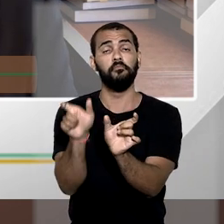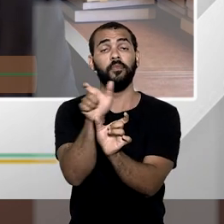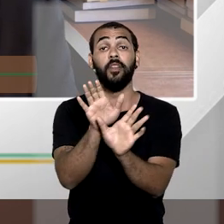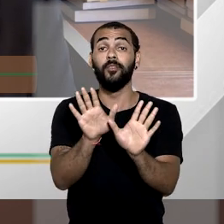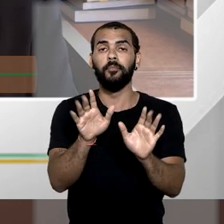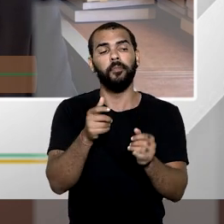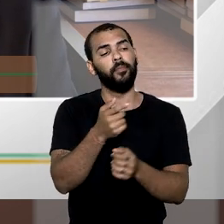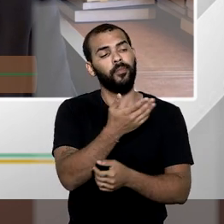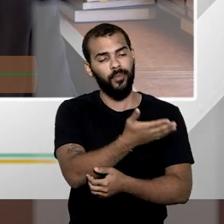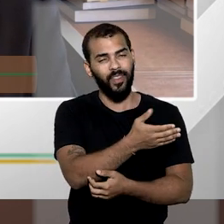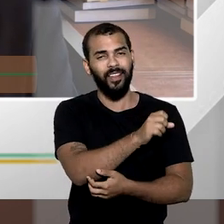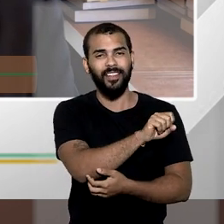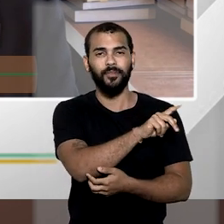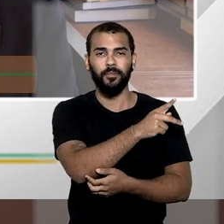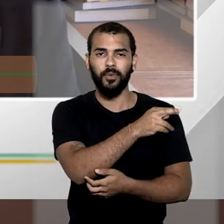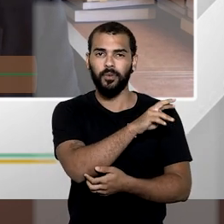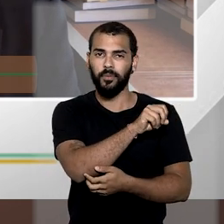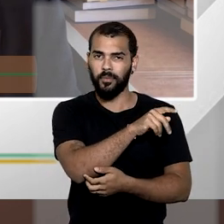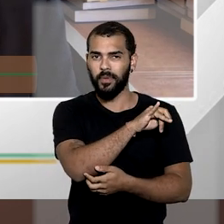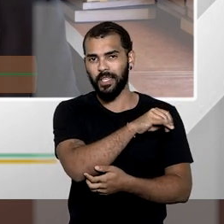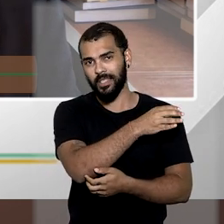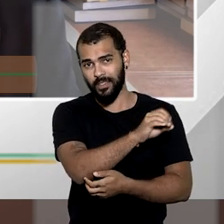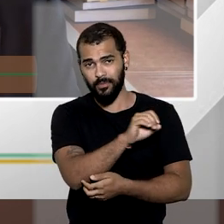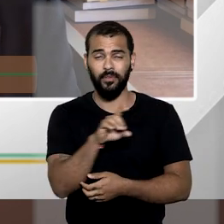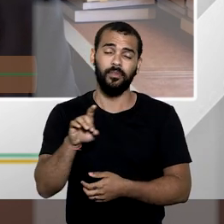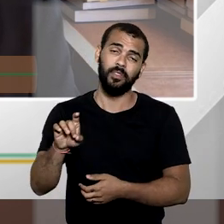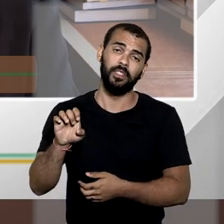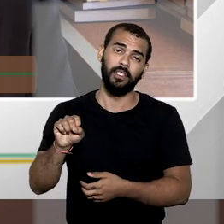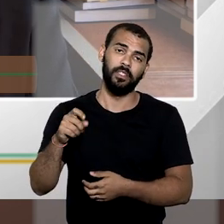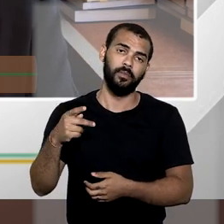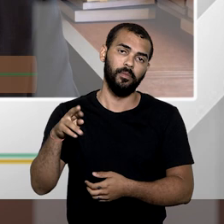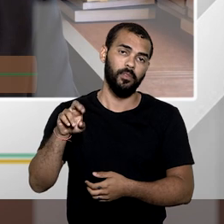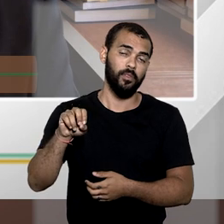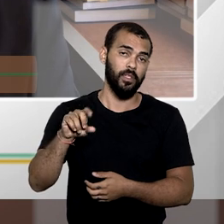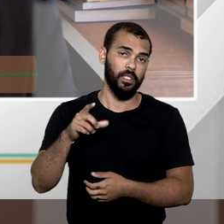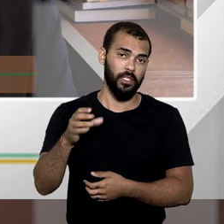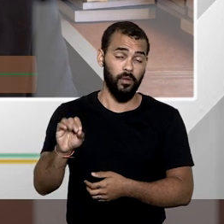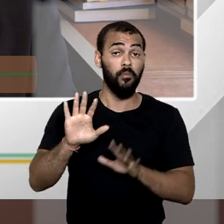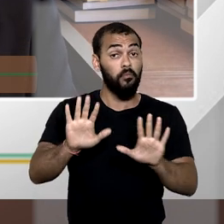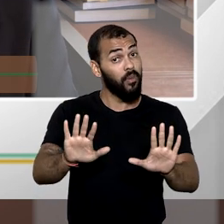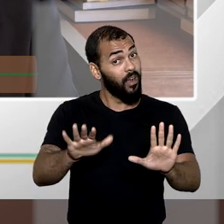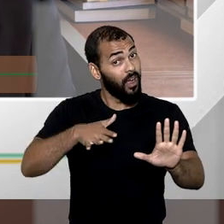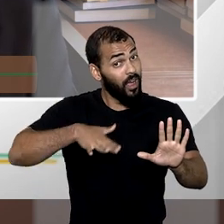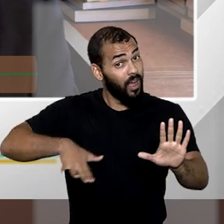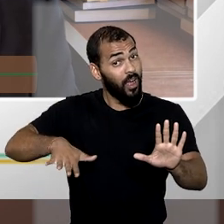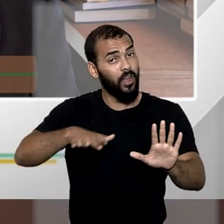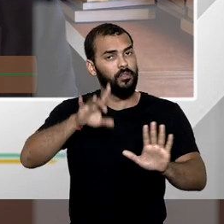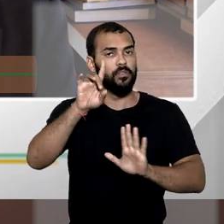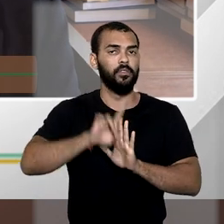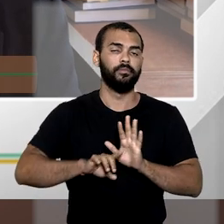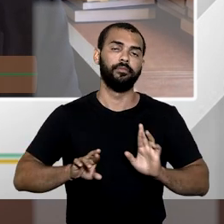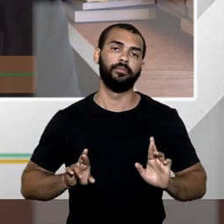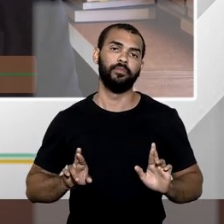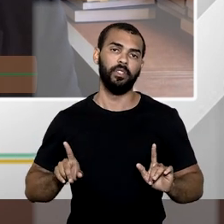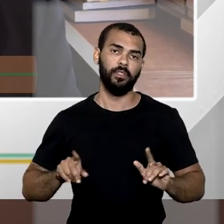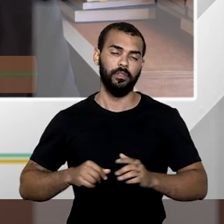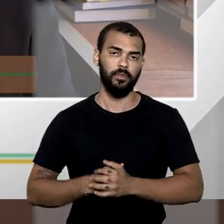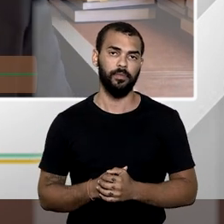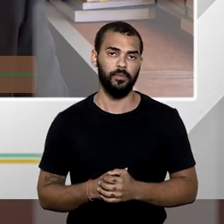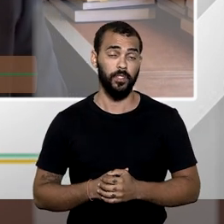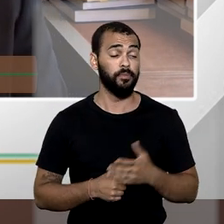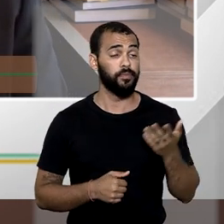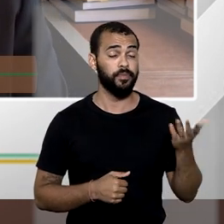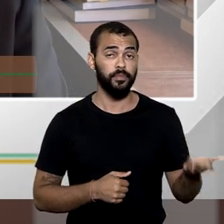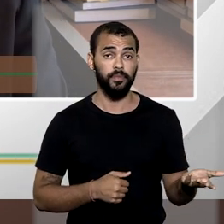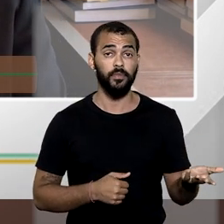expropriação e desapropriação. Todavia, para o direito administrativo, eles têm um significado distinto. Expropriar para o direito